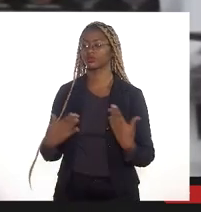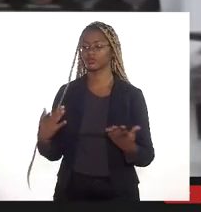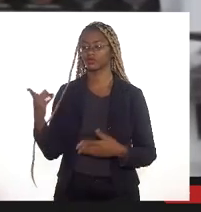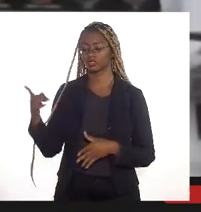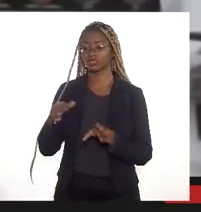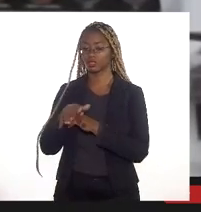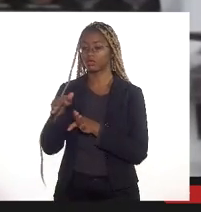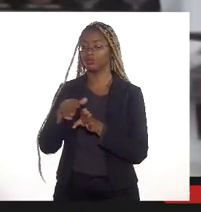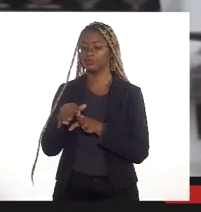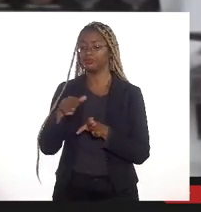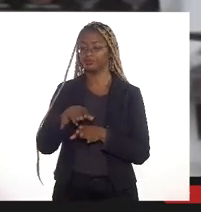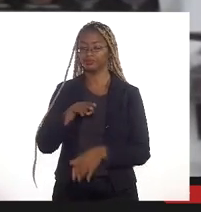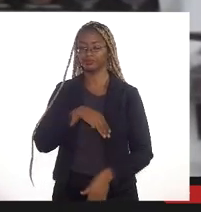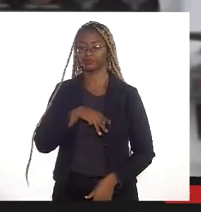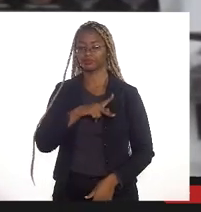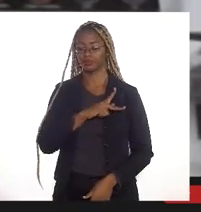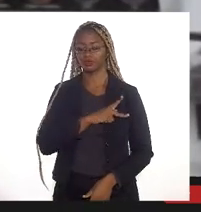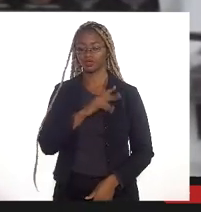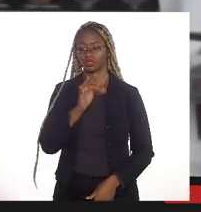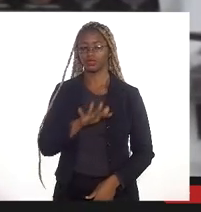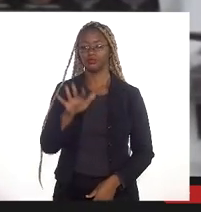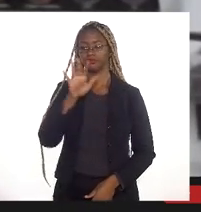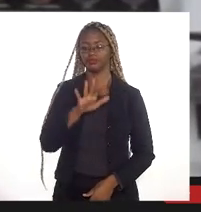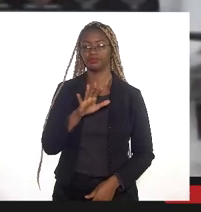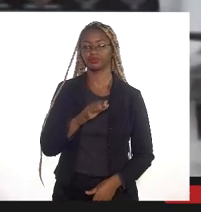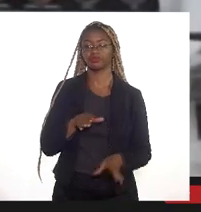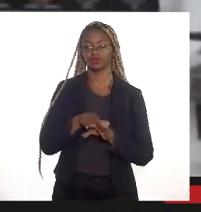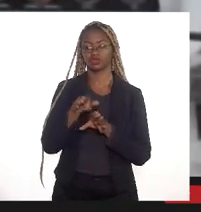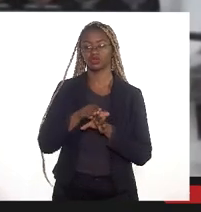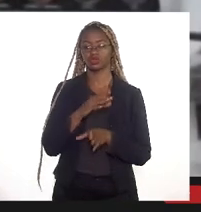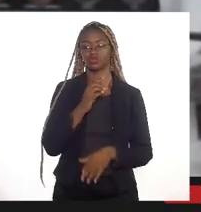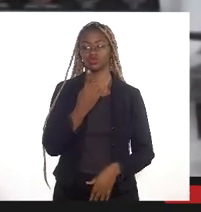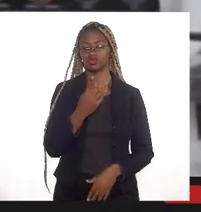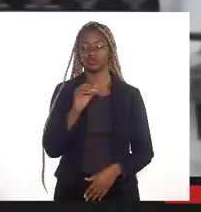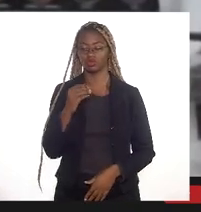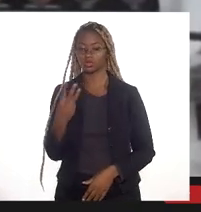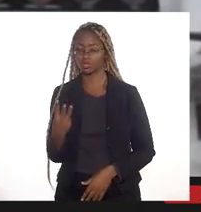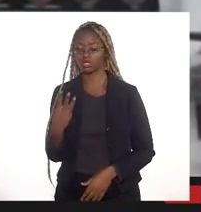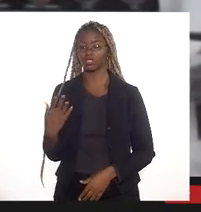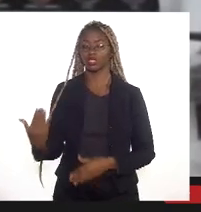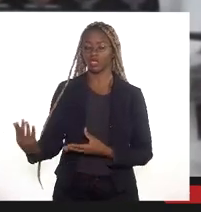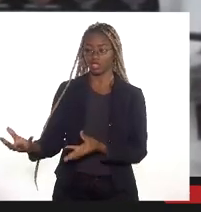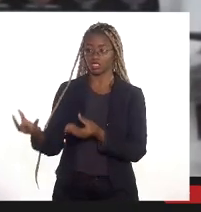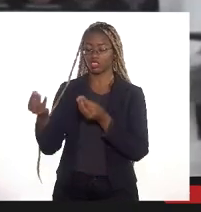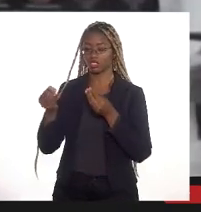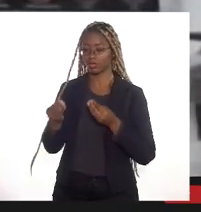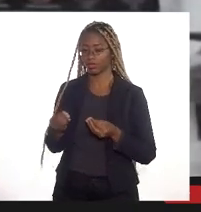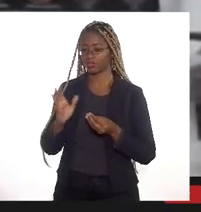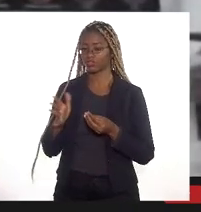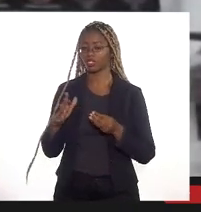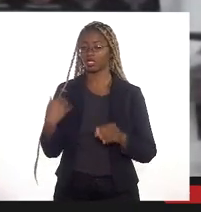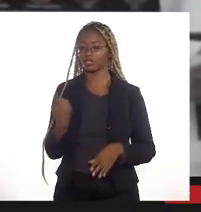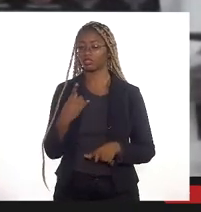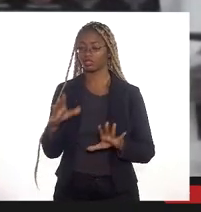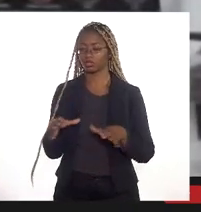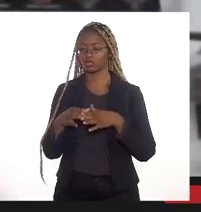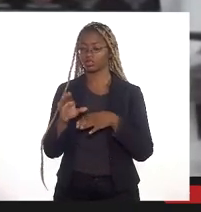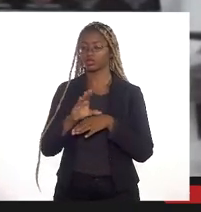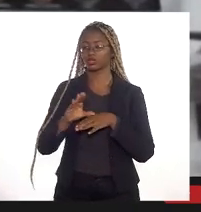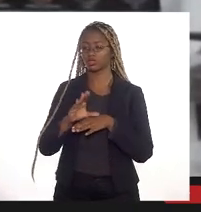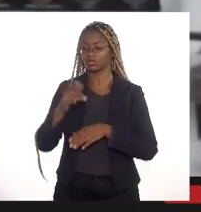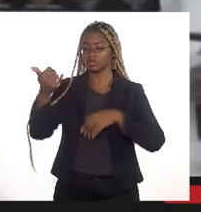recomendação do Ministério Público Federal a recomendação 03 a gente já recebeu essa recomendação a nossa comissão aqui está